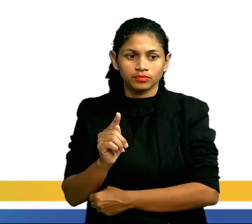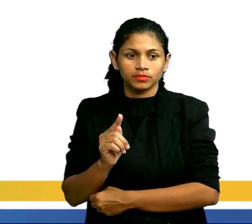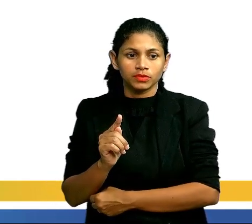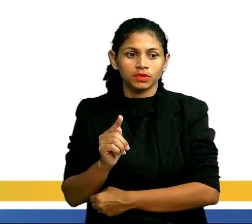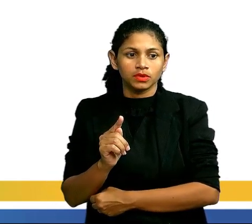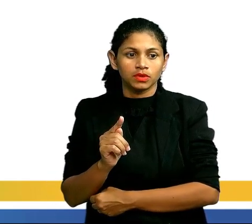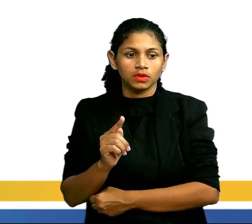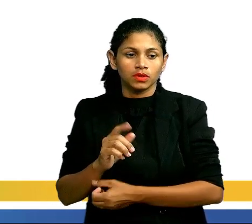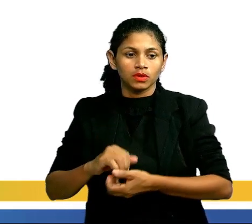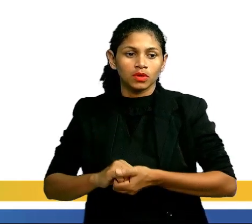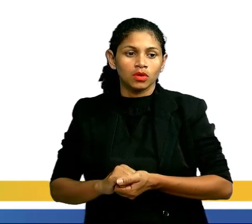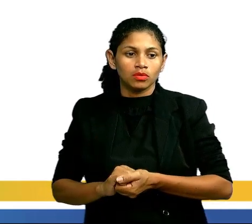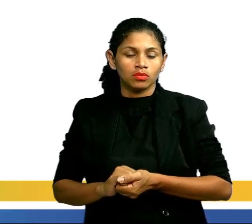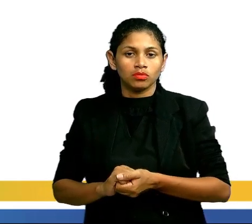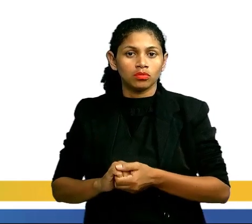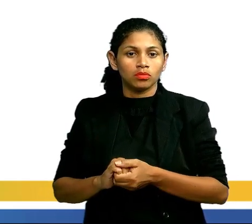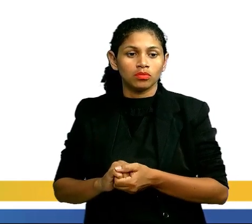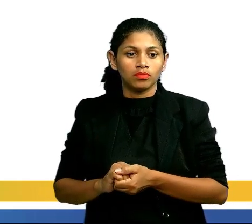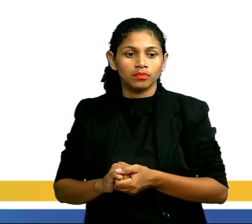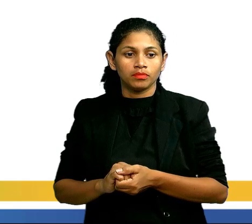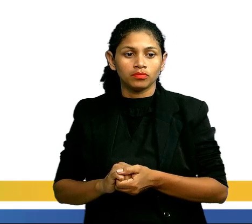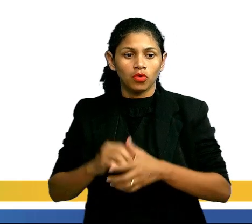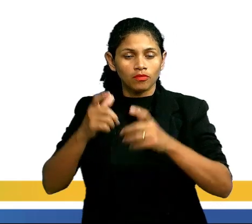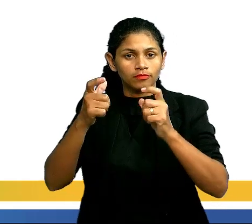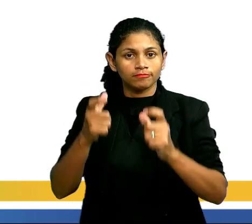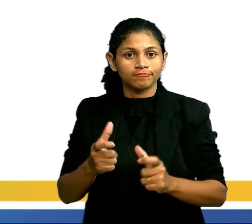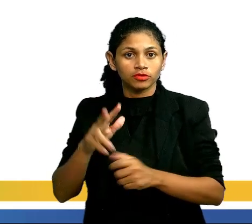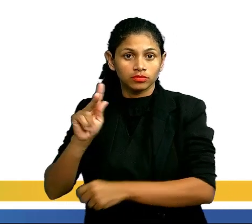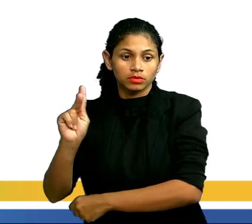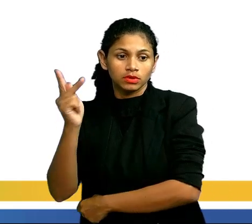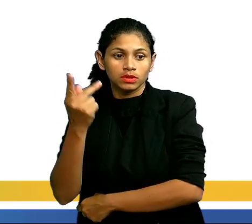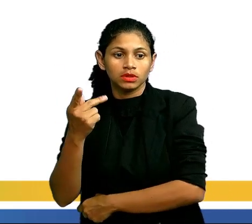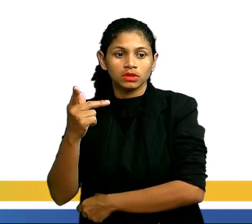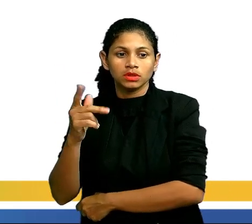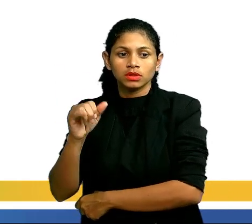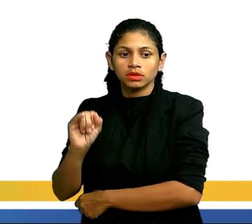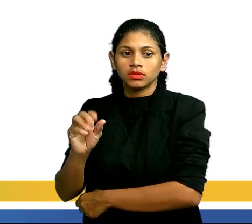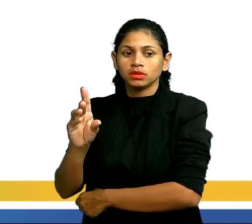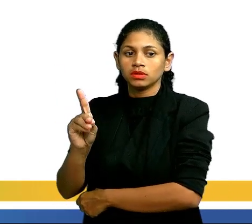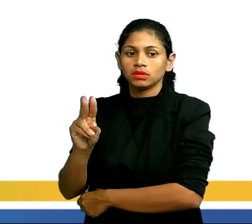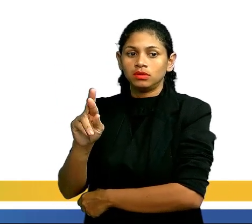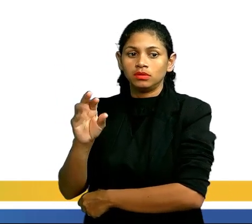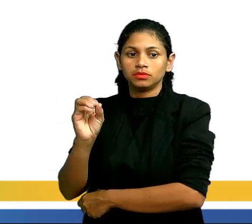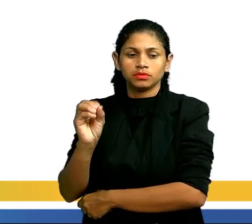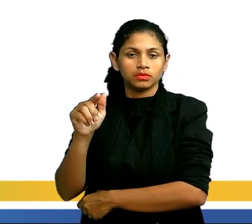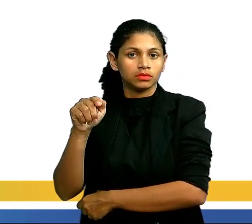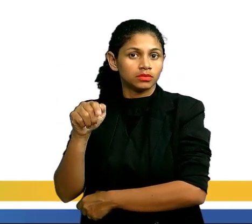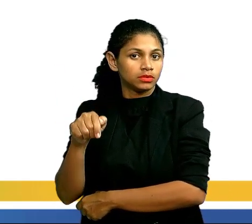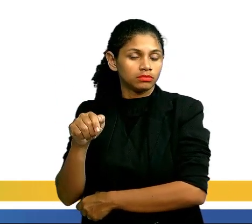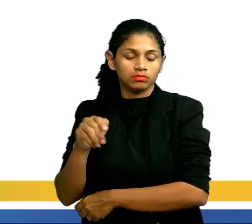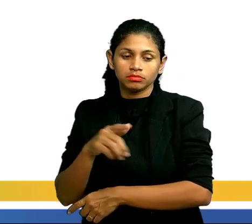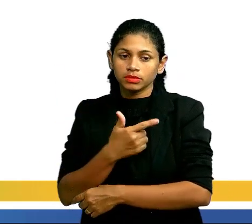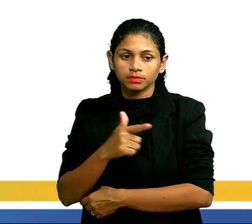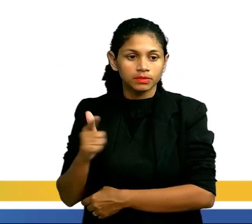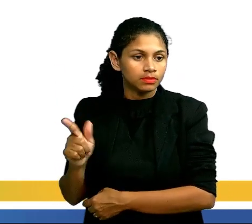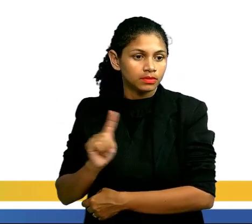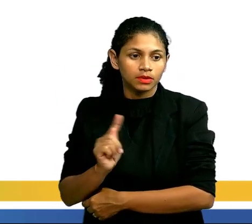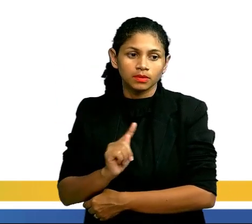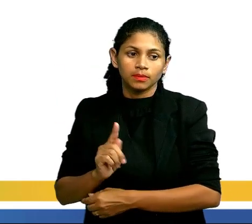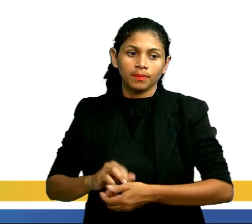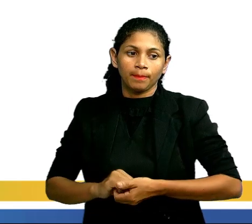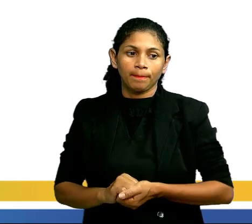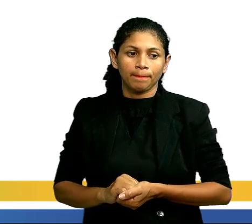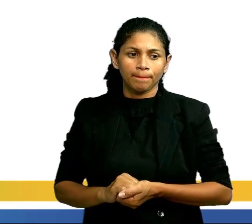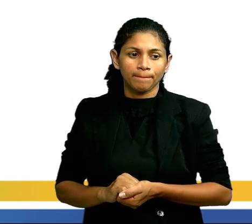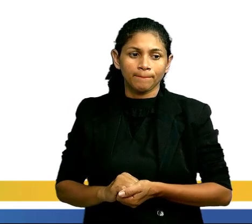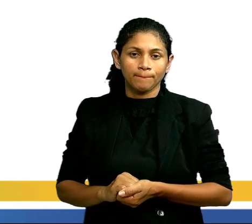vai acontecer, porque nós precisamos ter ali a hidroxila e já não é mais hidrocarboneto. Tamanho da cadeia carbônica...